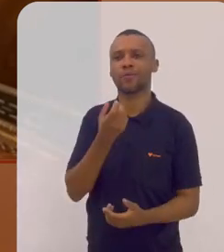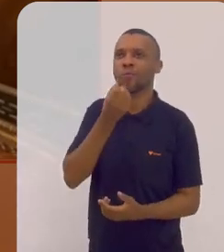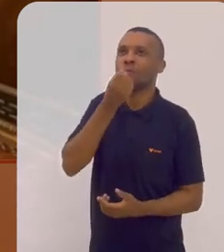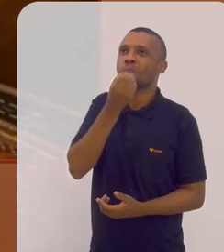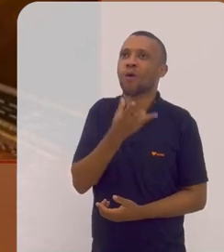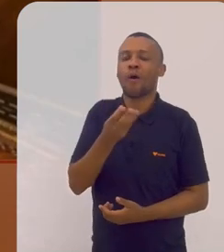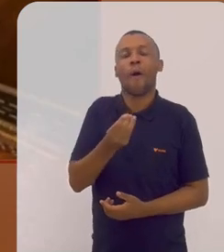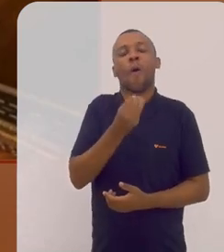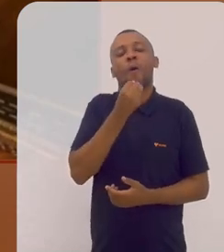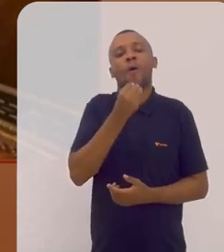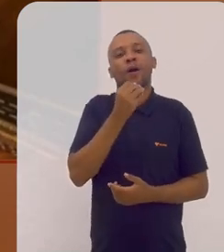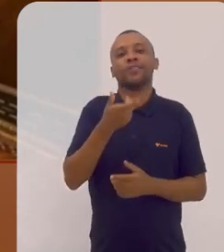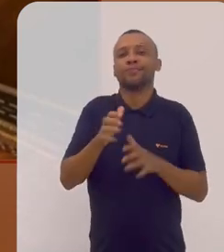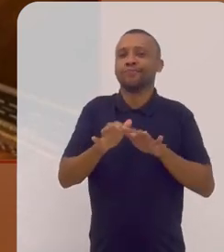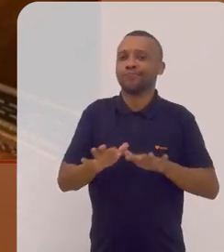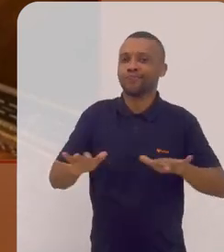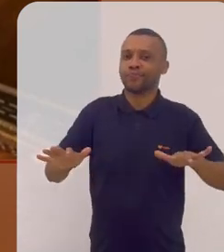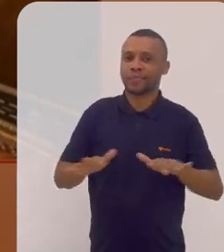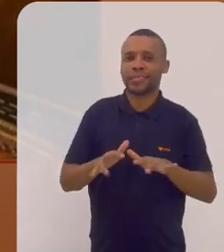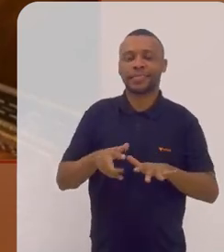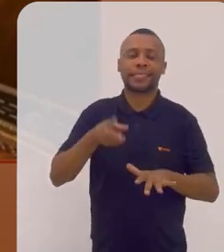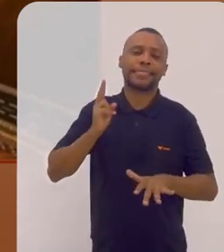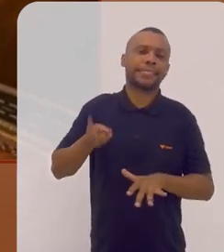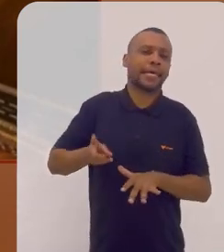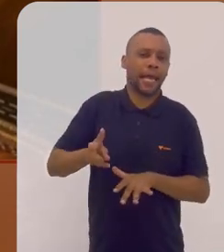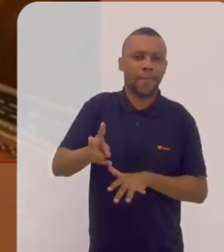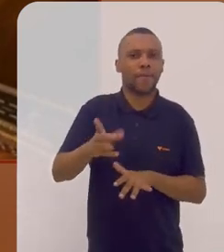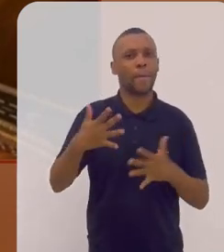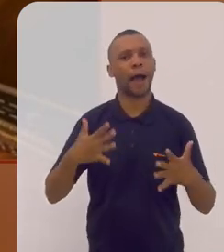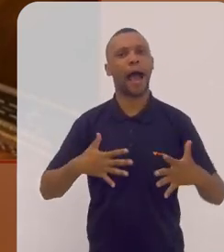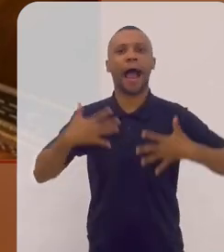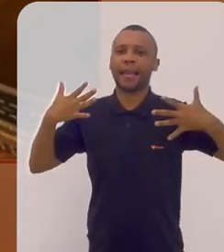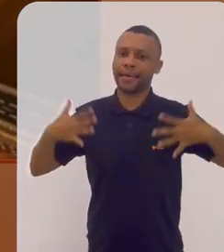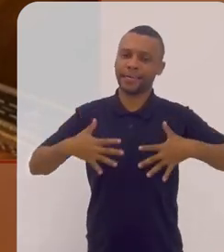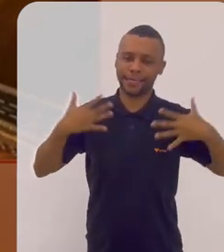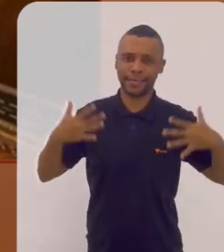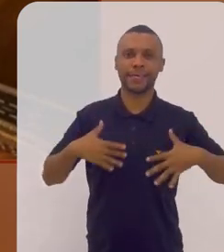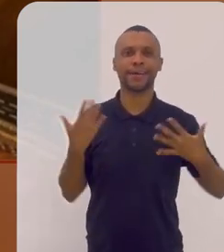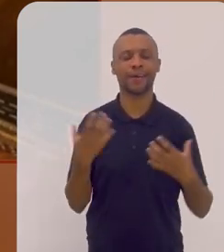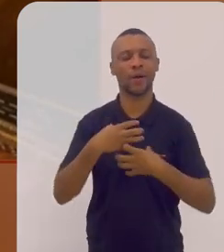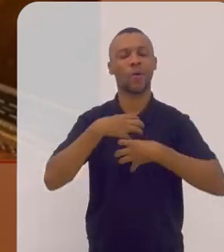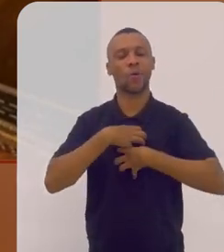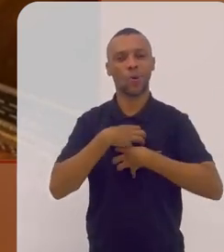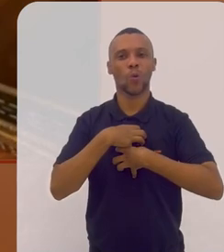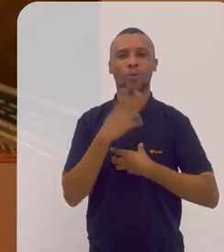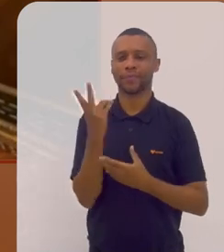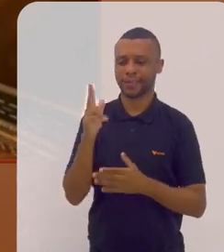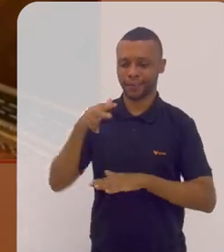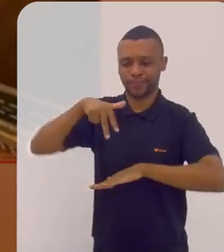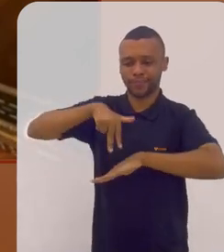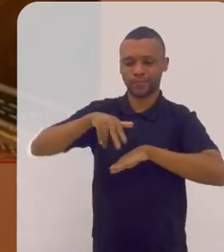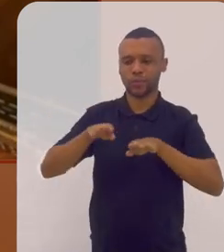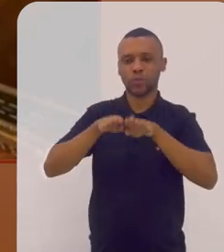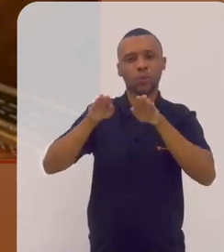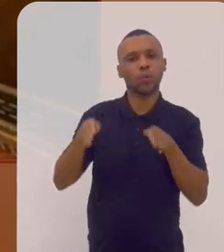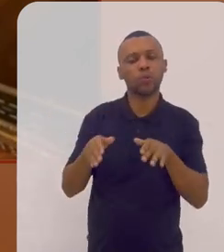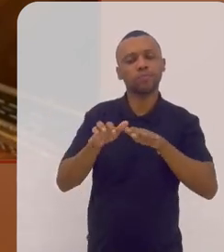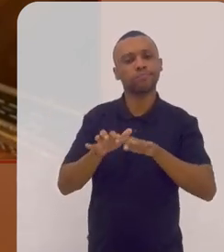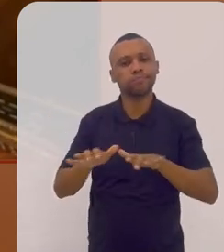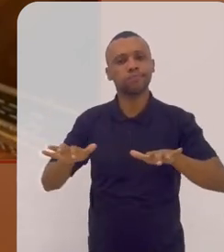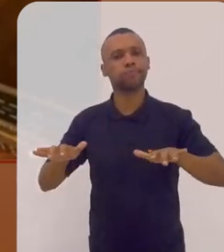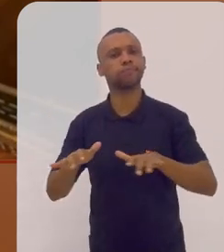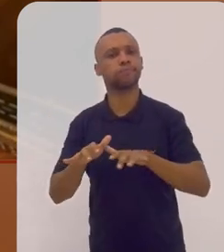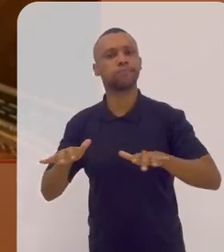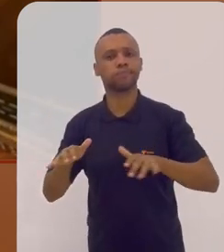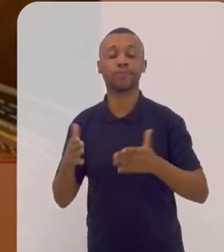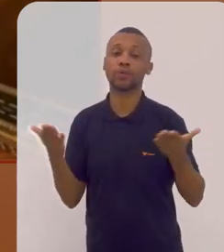a felicidade de tocar e a cada vez é uma alegria renovada estar naquele palco e